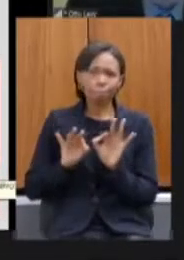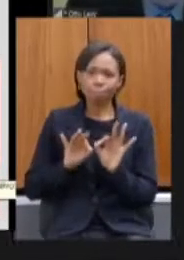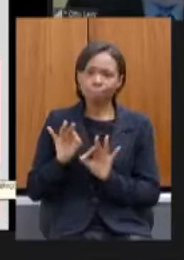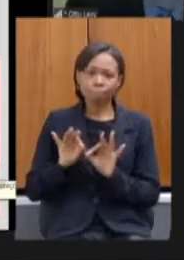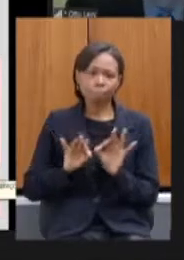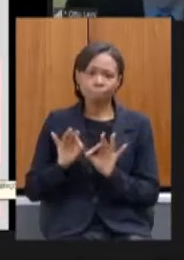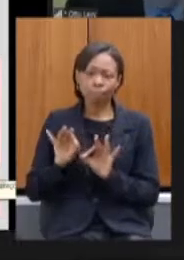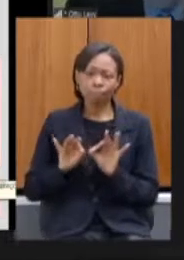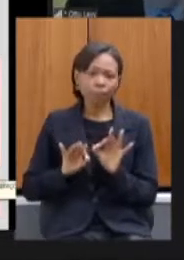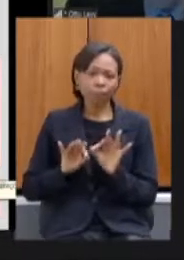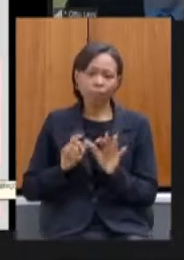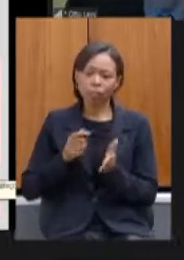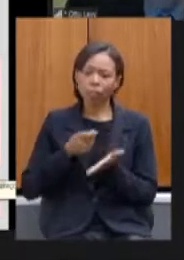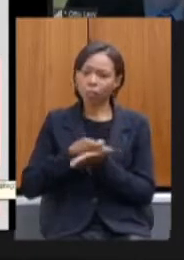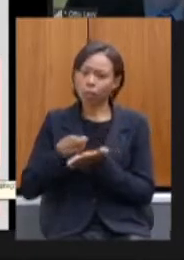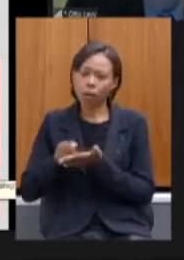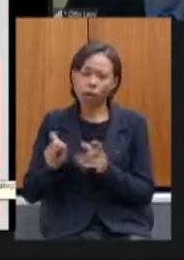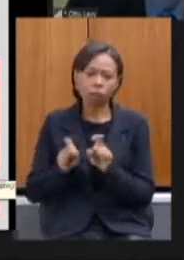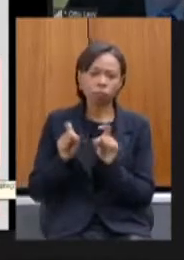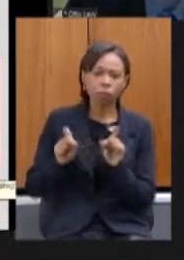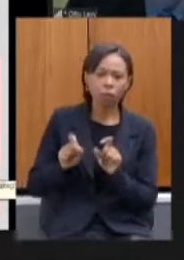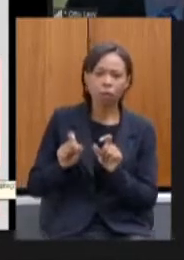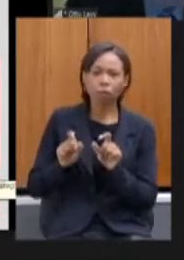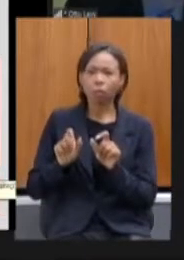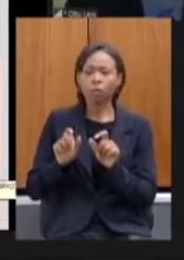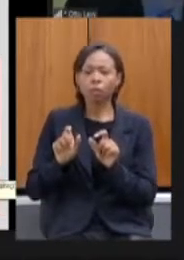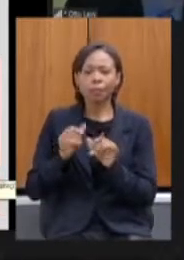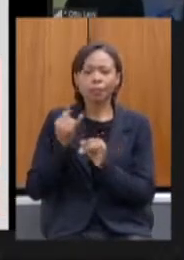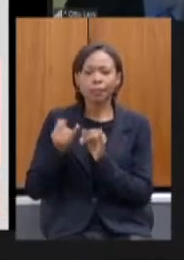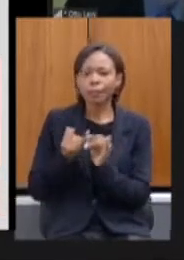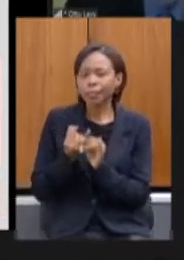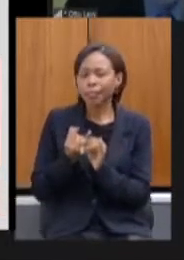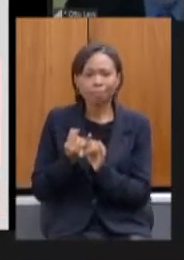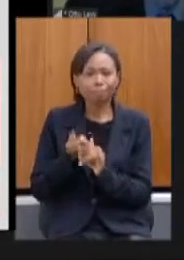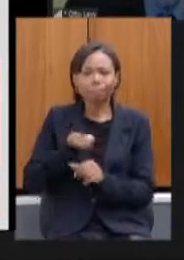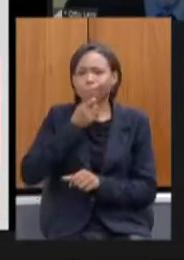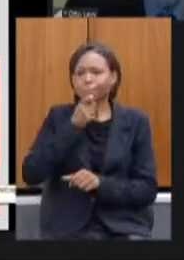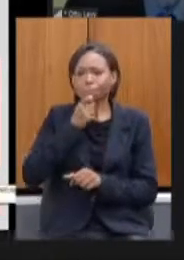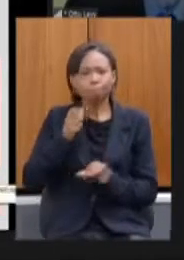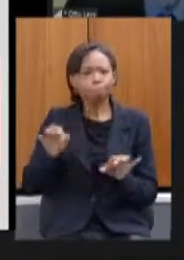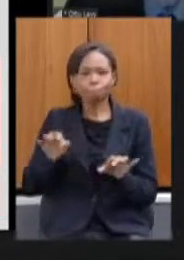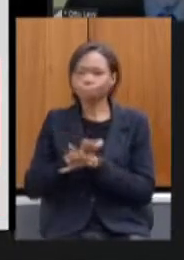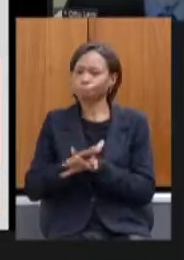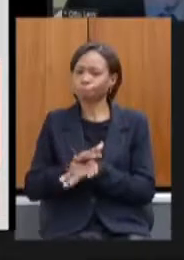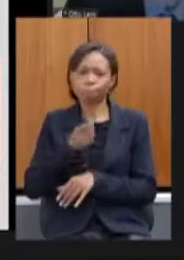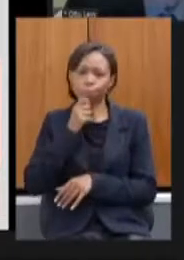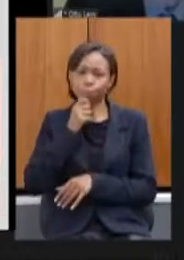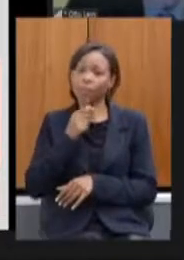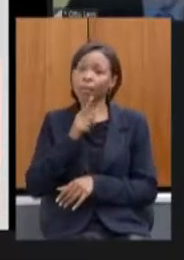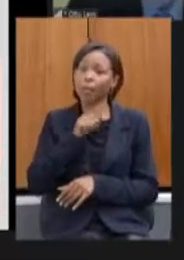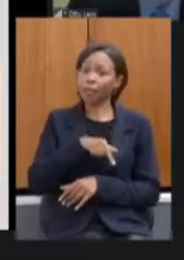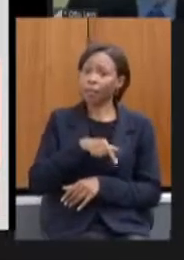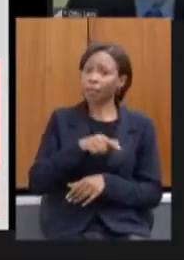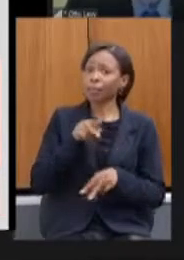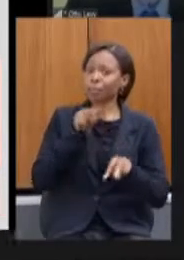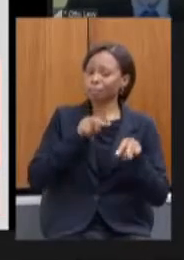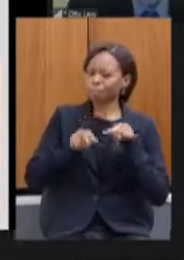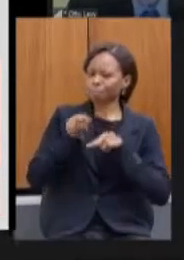não foi concluído inclusive isso é objeto de investigação na controladoria geral do estado